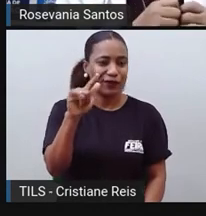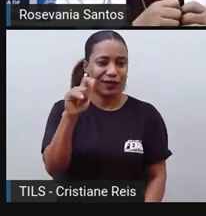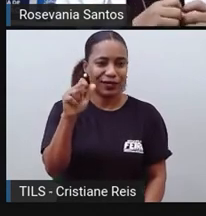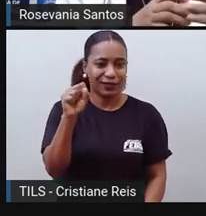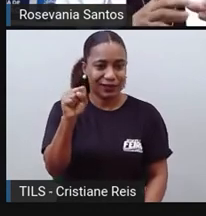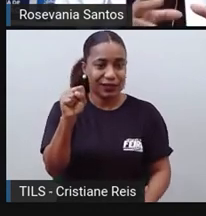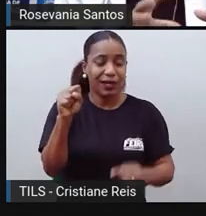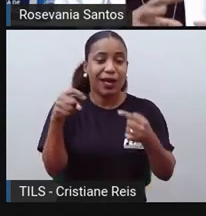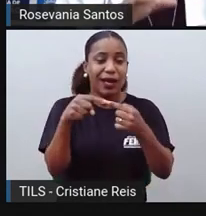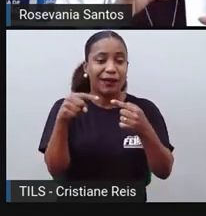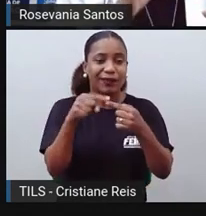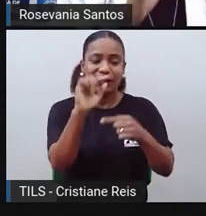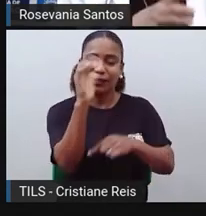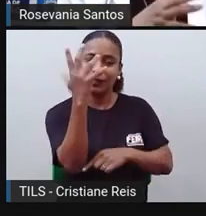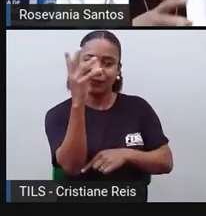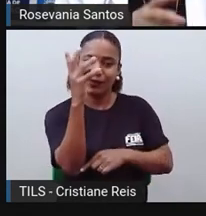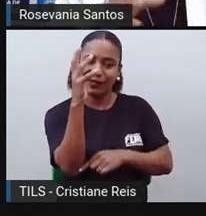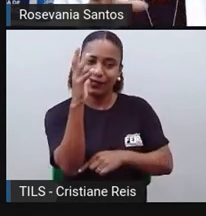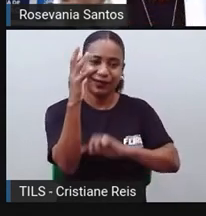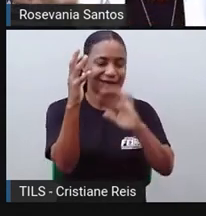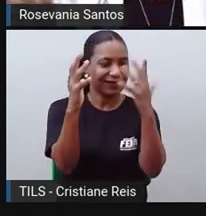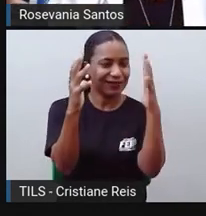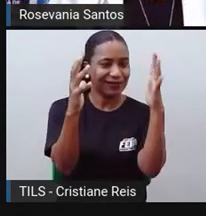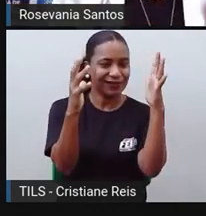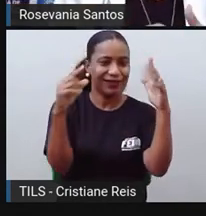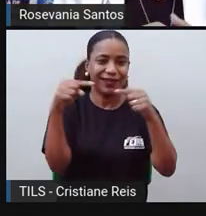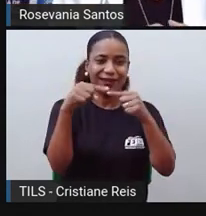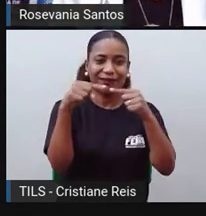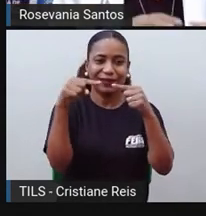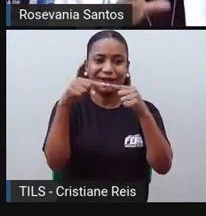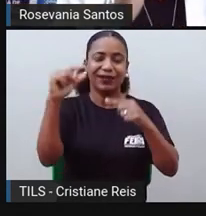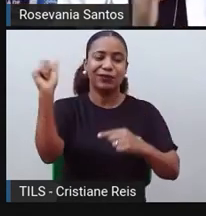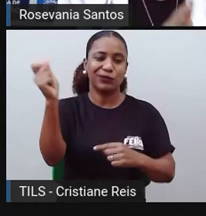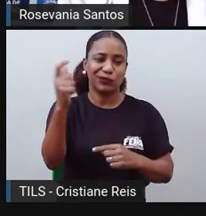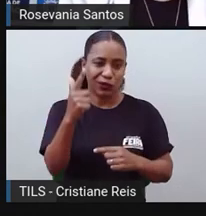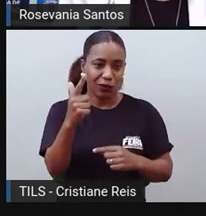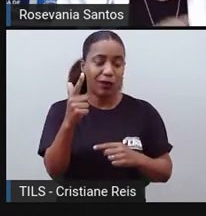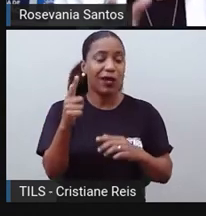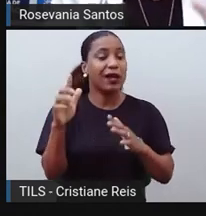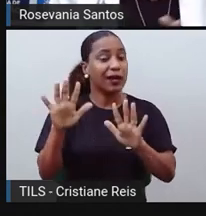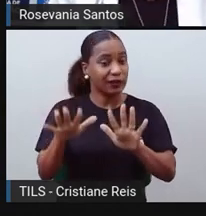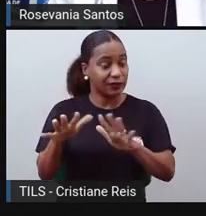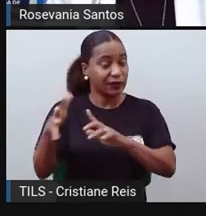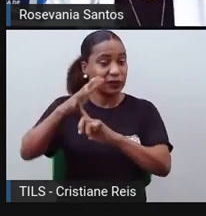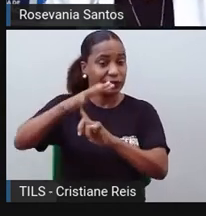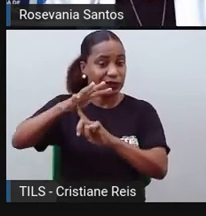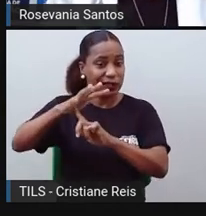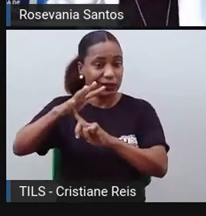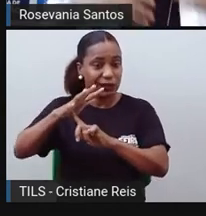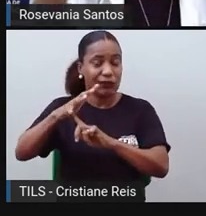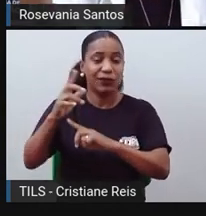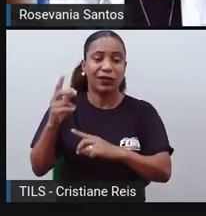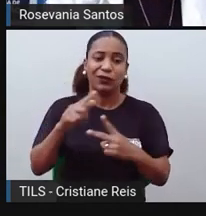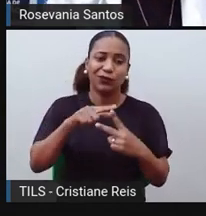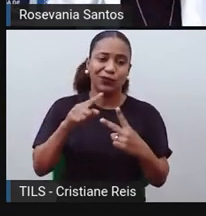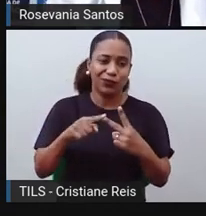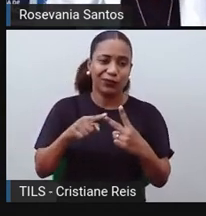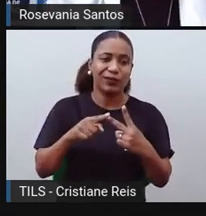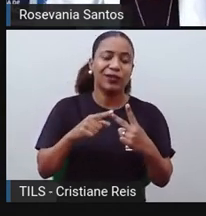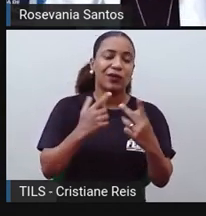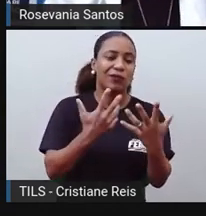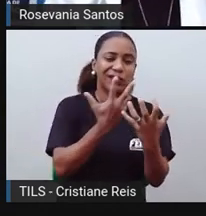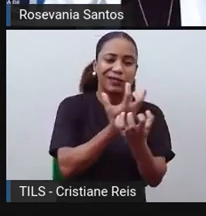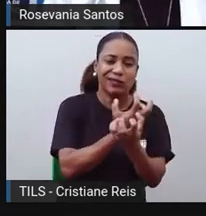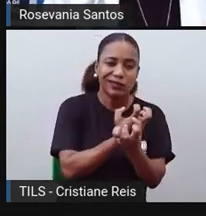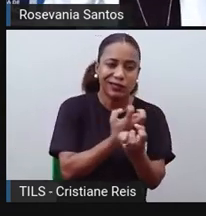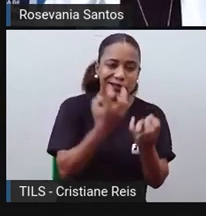questão também de duas estações ali, onde uma é mais seca e a outra é um pouco mais chuvosa, que não quer dizer que são muita